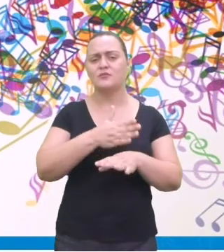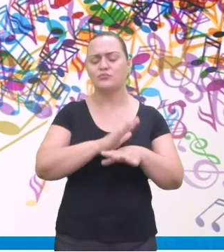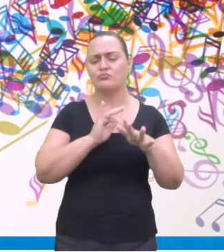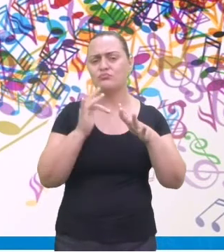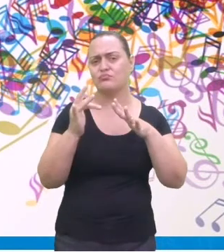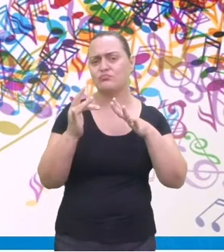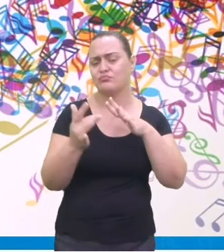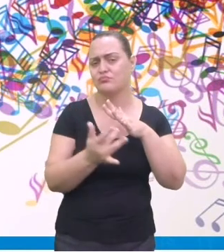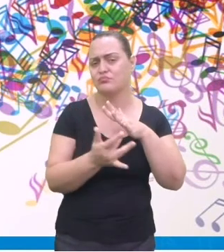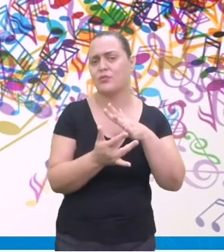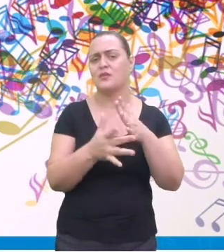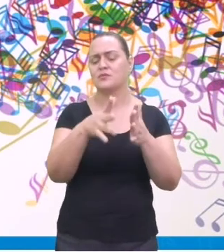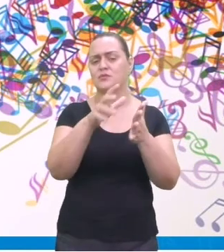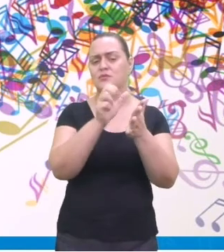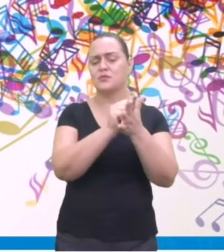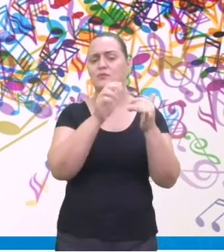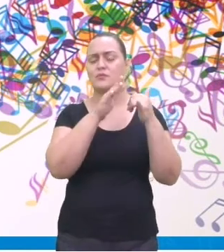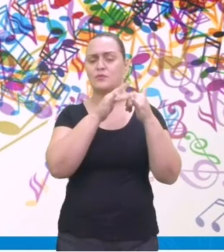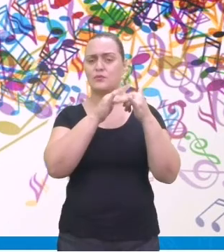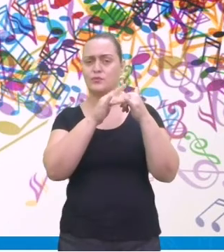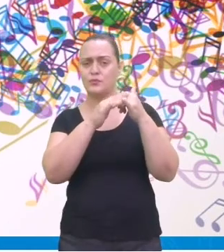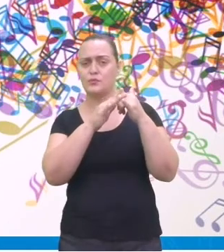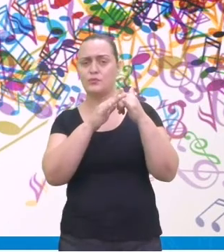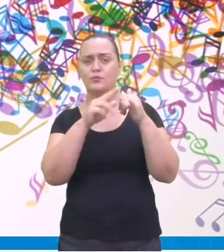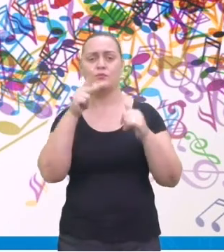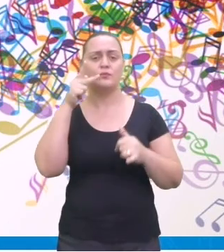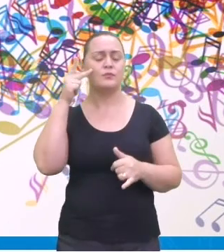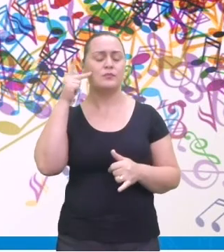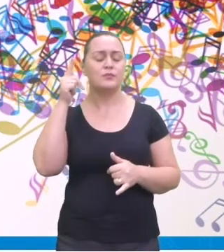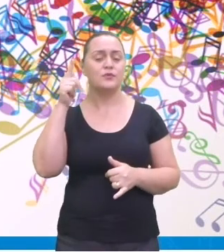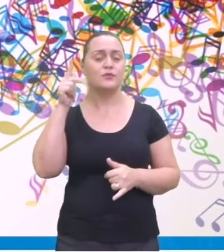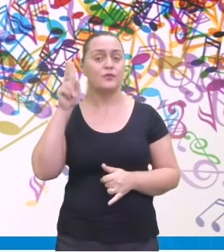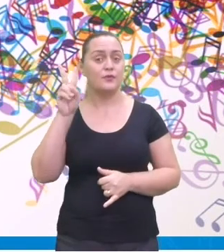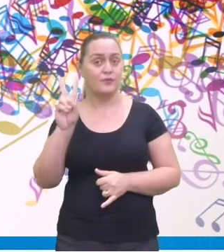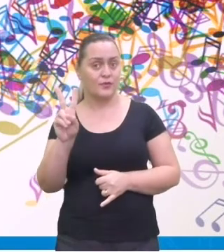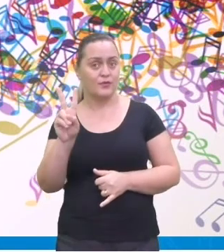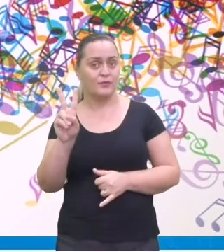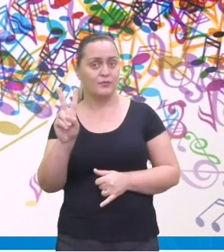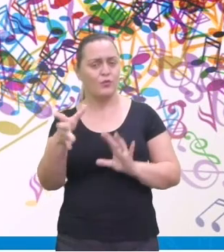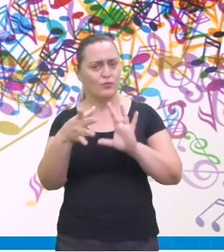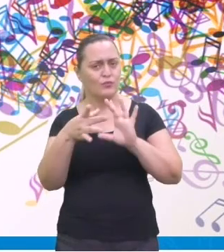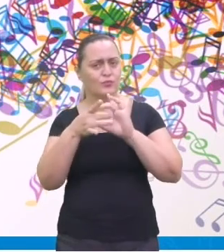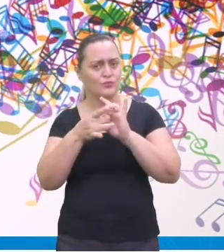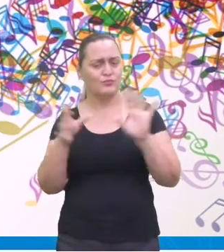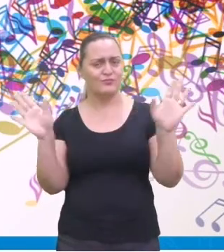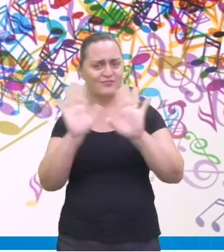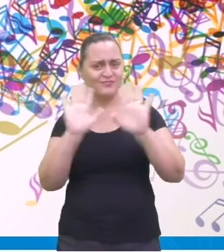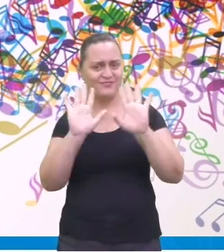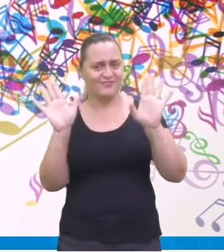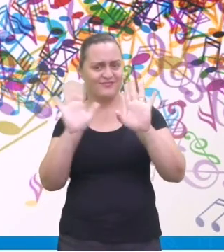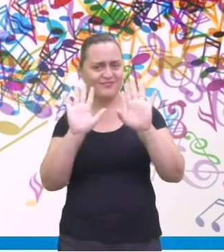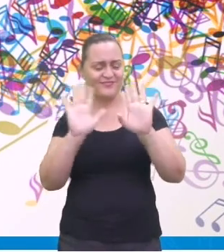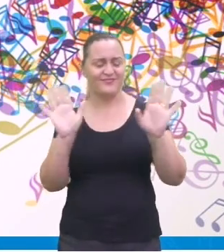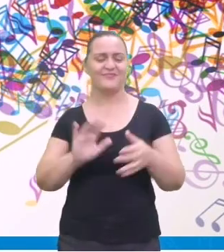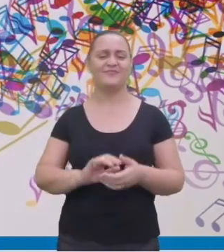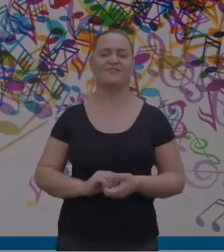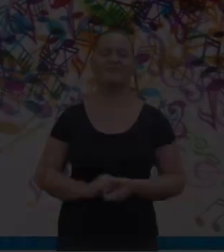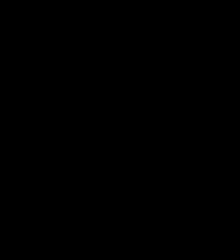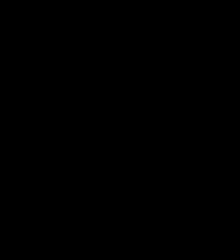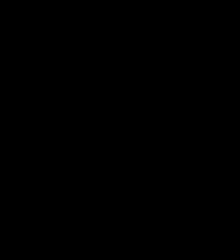sociais, se inscreva no nosso canal do YouTube, SMEDGV. Vamos ficar ligadinhos, um abraço e até a próxima. Tchau! Tchau!